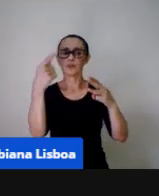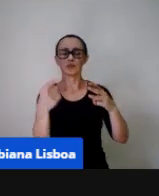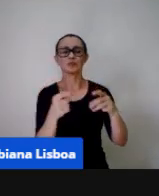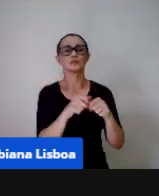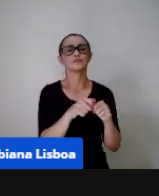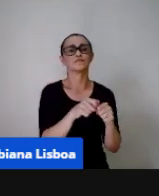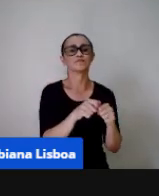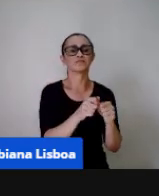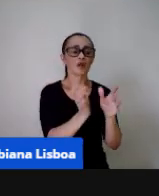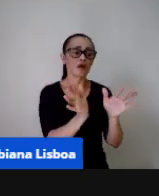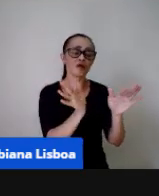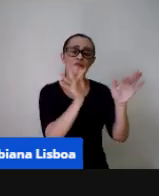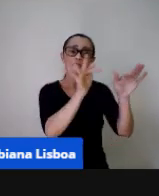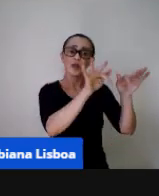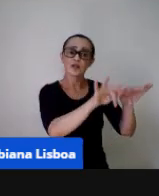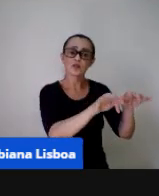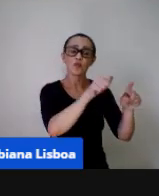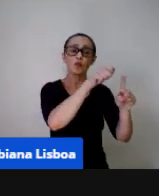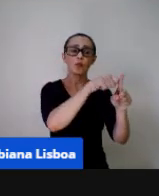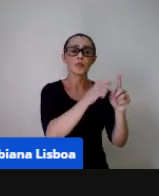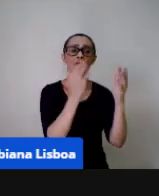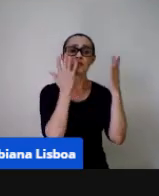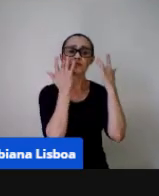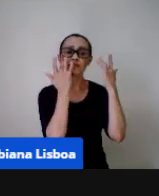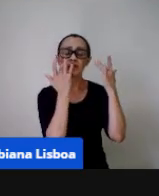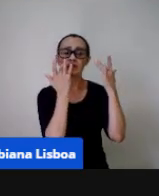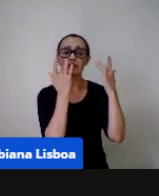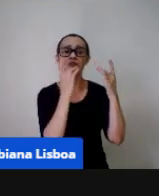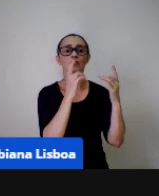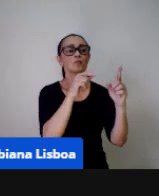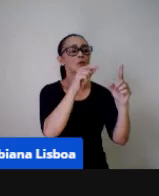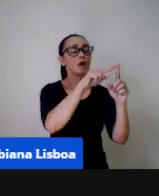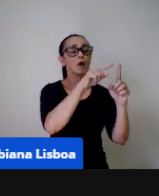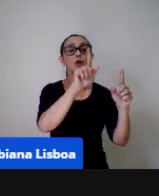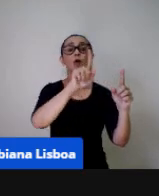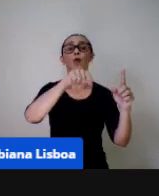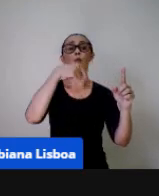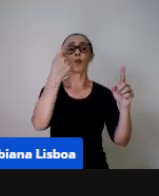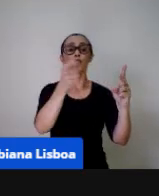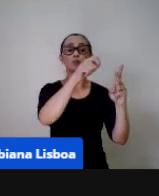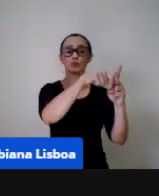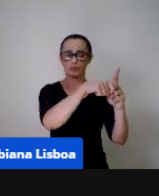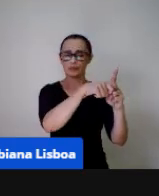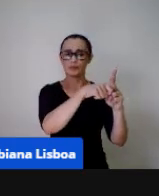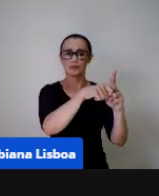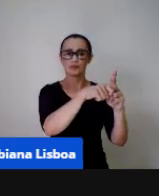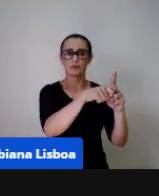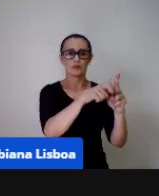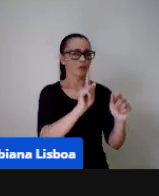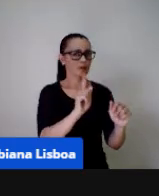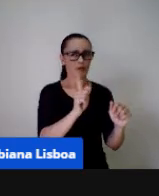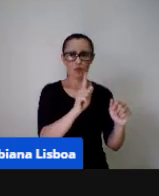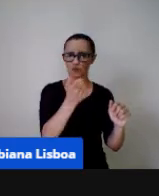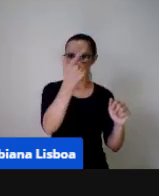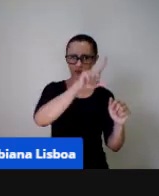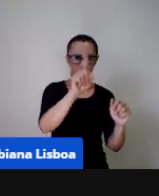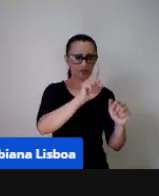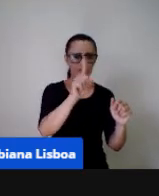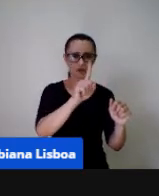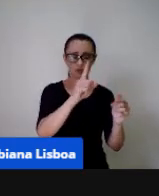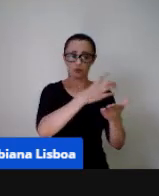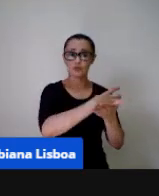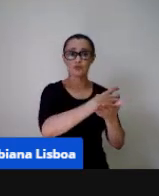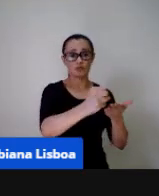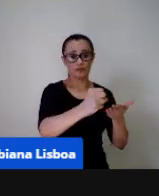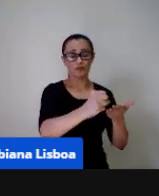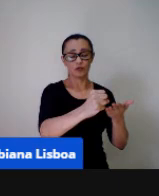finalizou pessoal marcamos todos os dias de fevereiro esse mês não volta mais esse ano ele passou mas ele